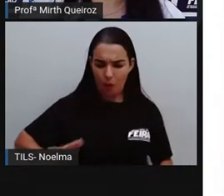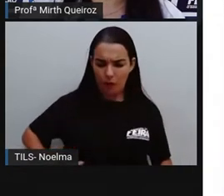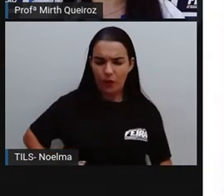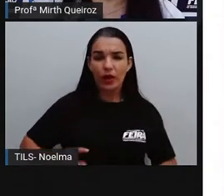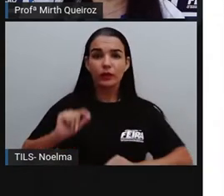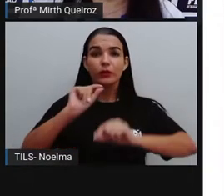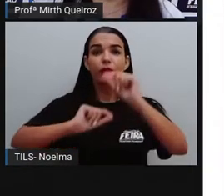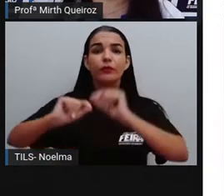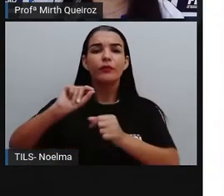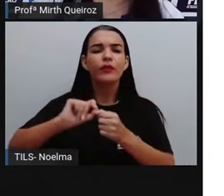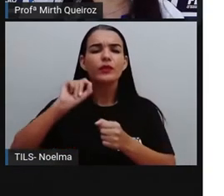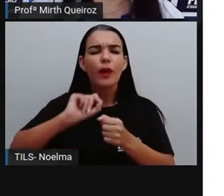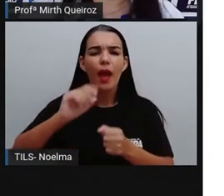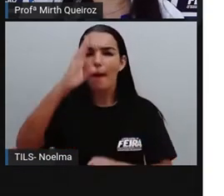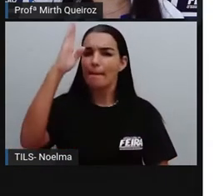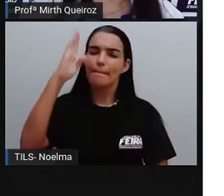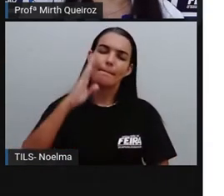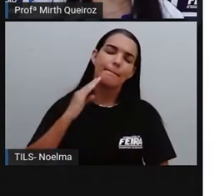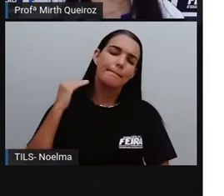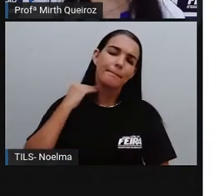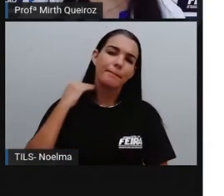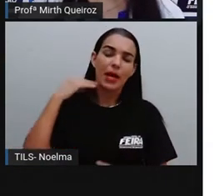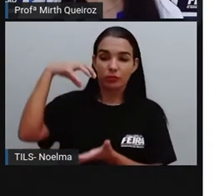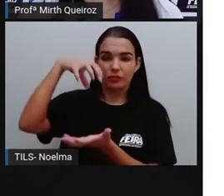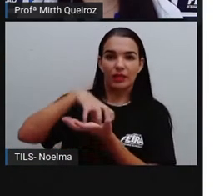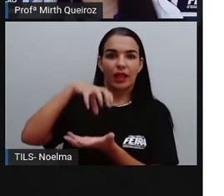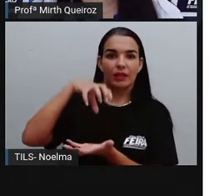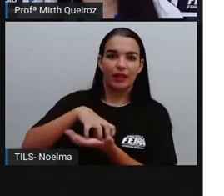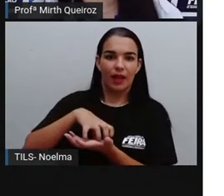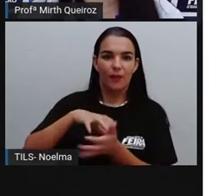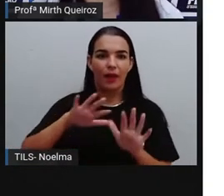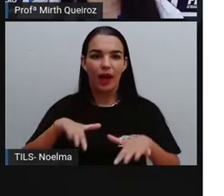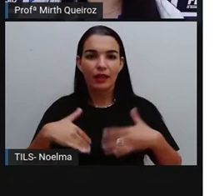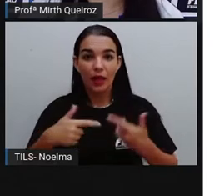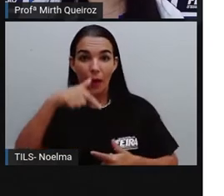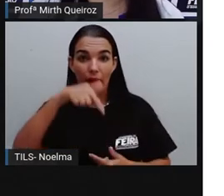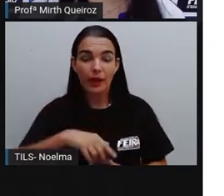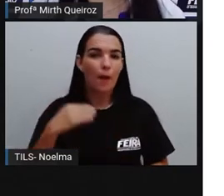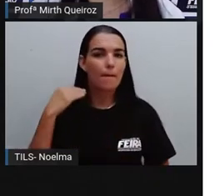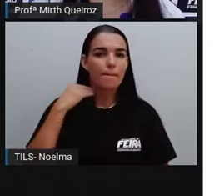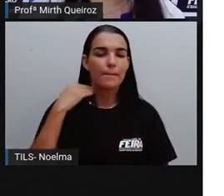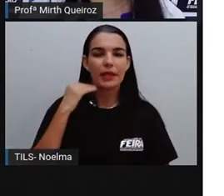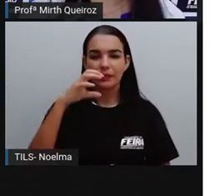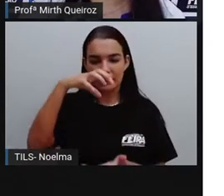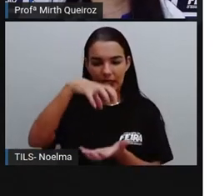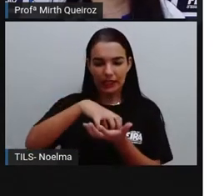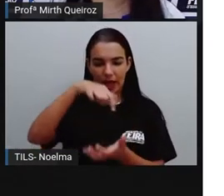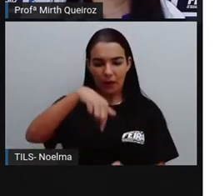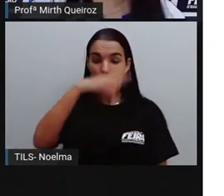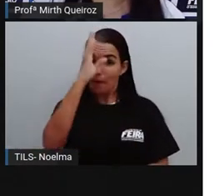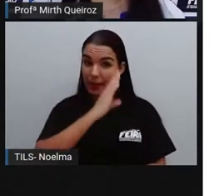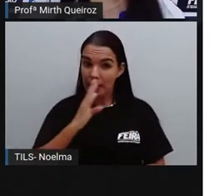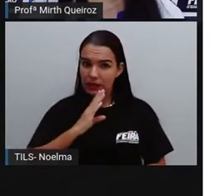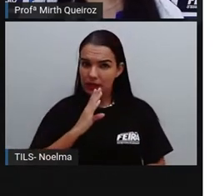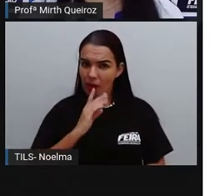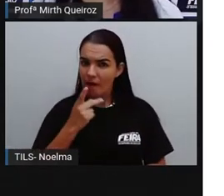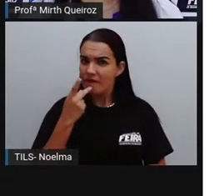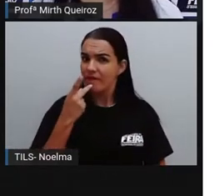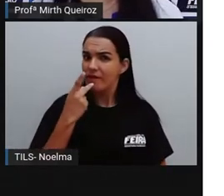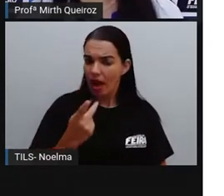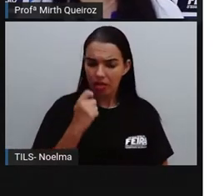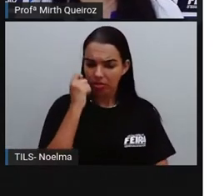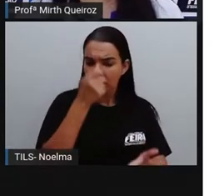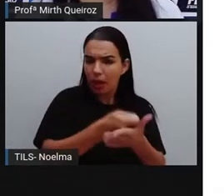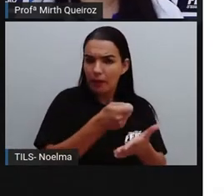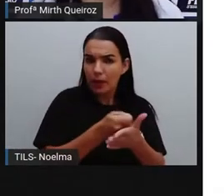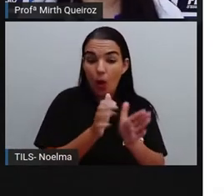bancos centrais. O Banco Central do Brasil é quem determina quando